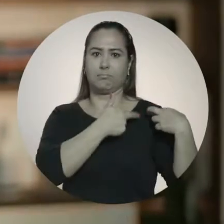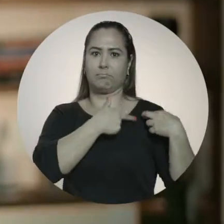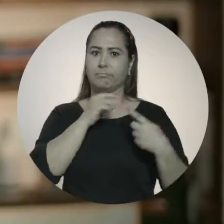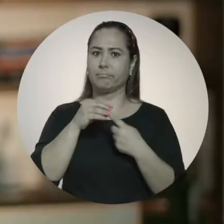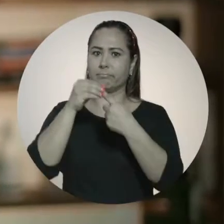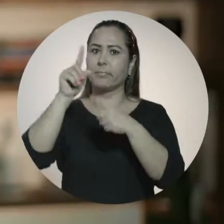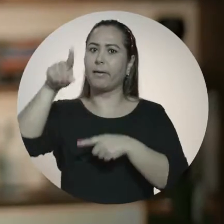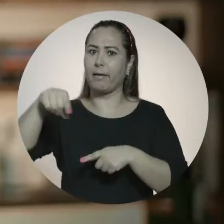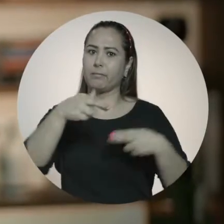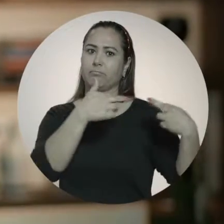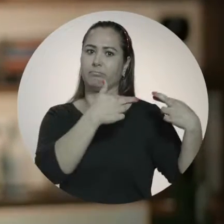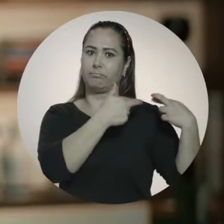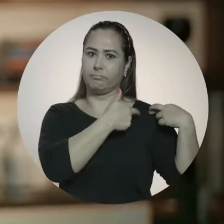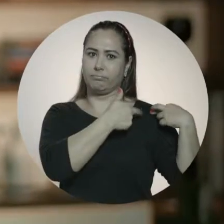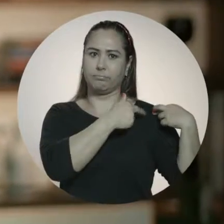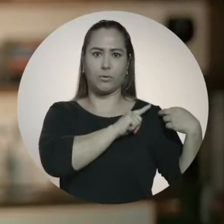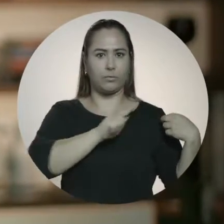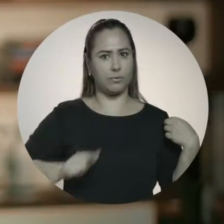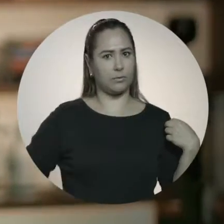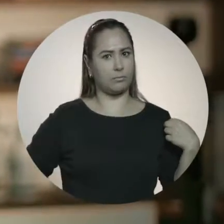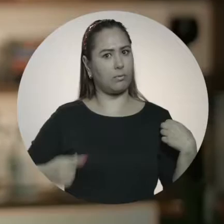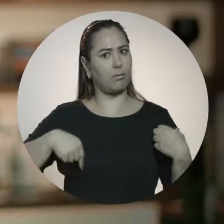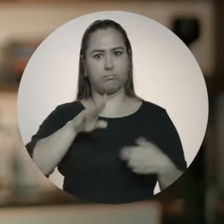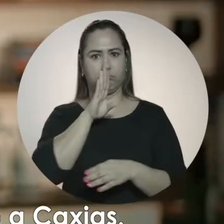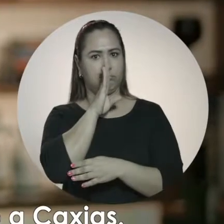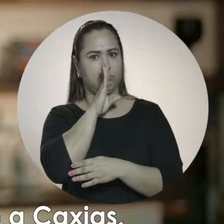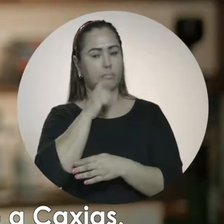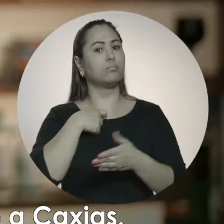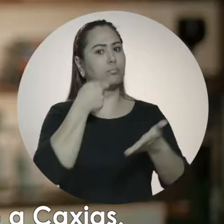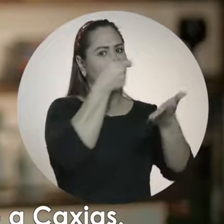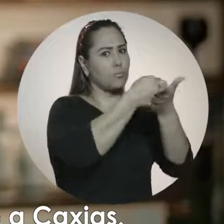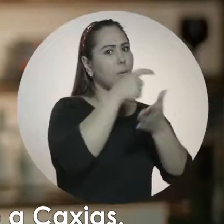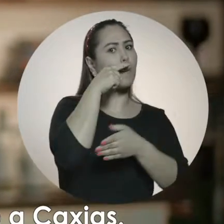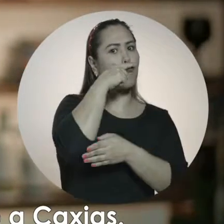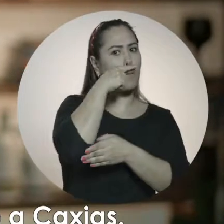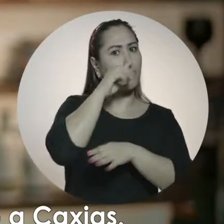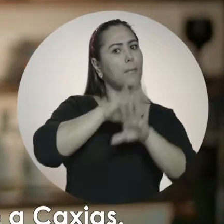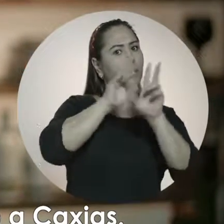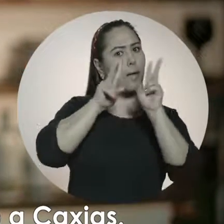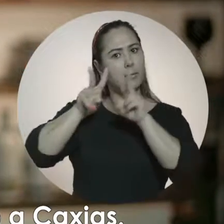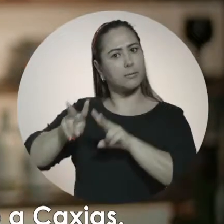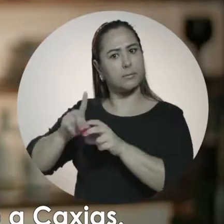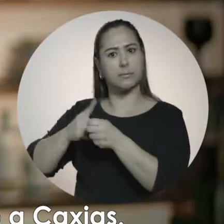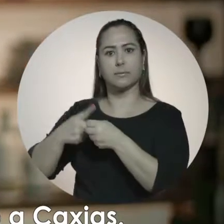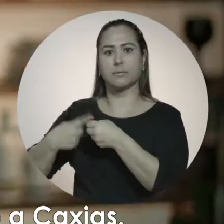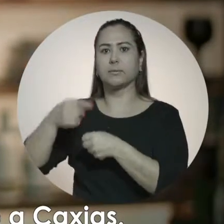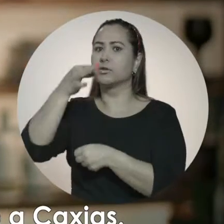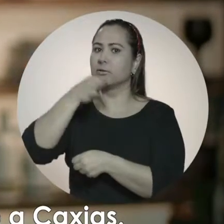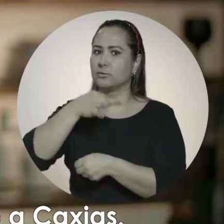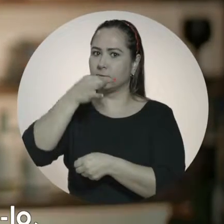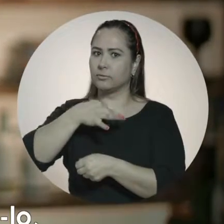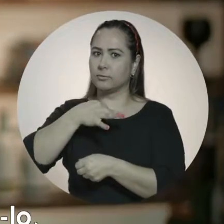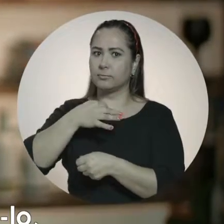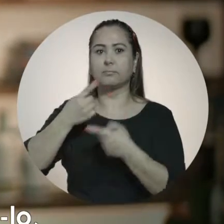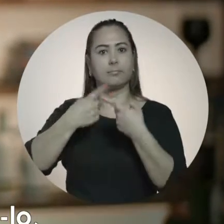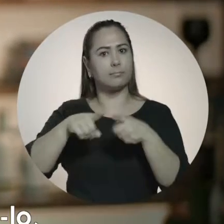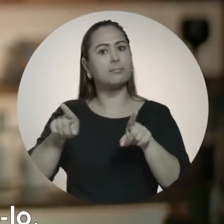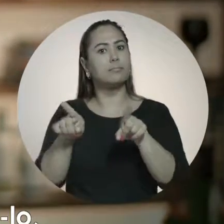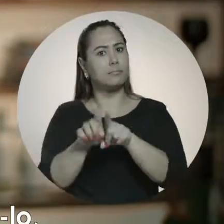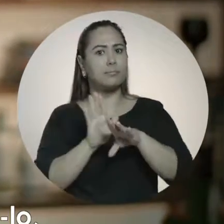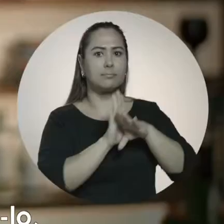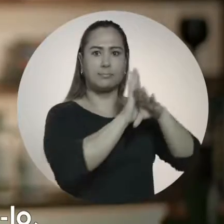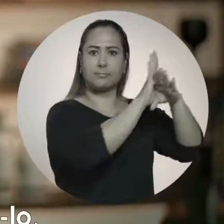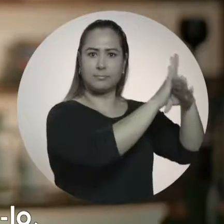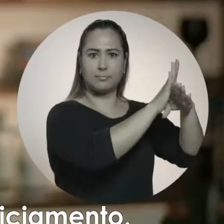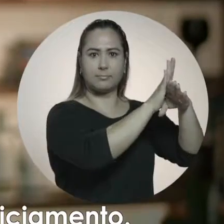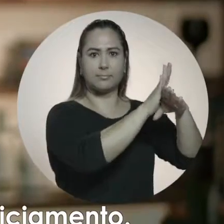segurança seja do governador, eu não vou me omitir. Vou cobrar do governador mais atenção a Caxias. Mas estenderei